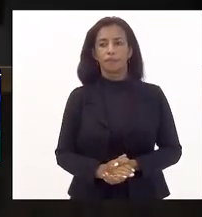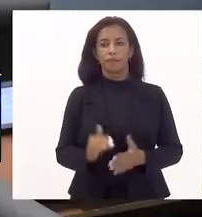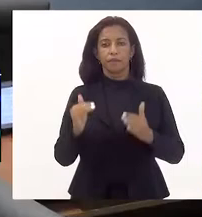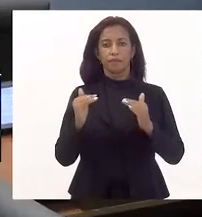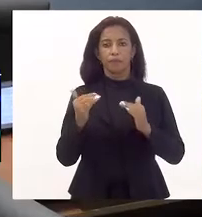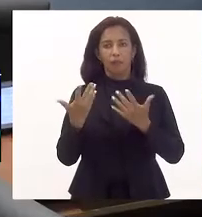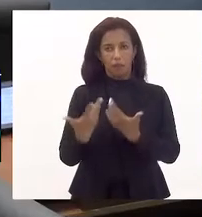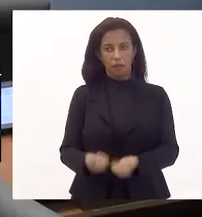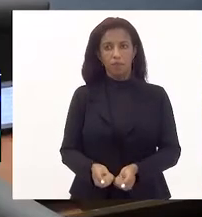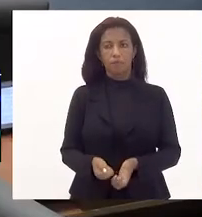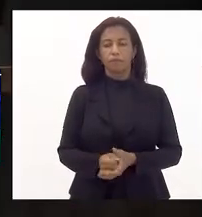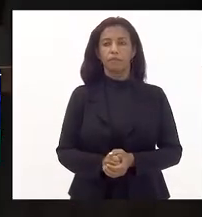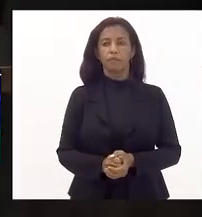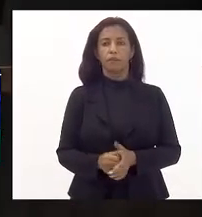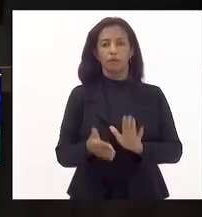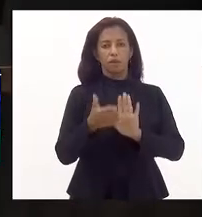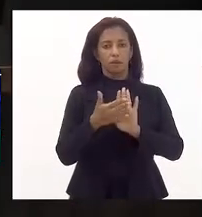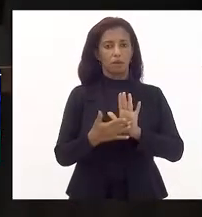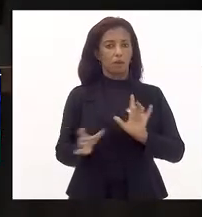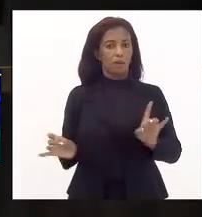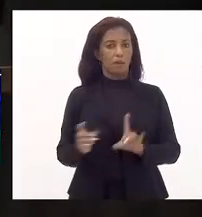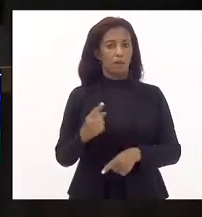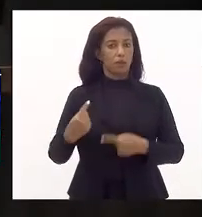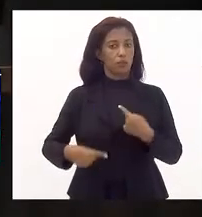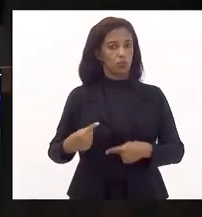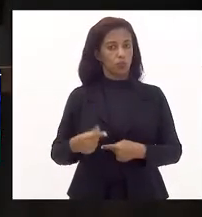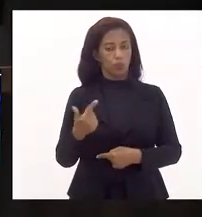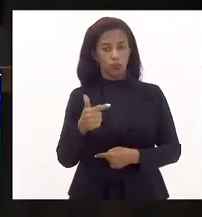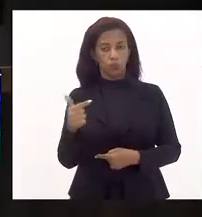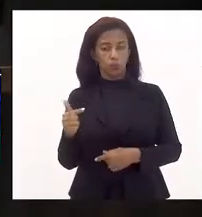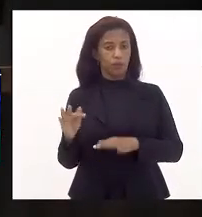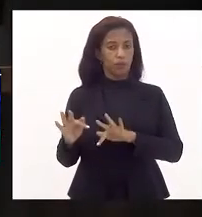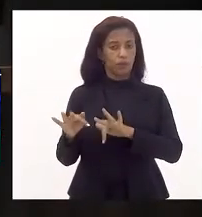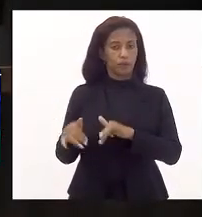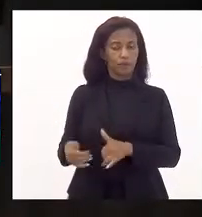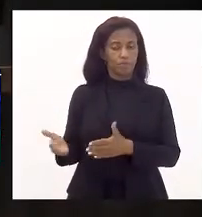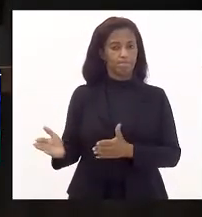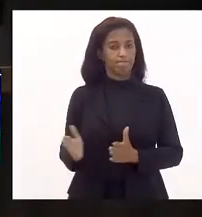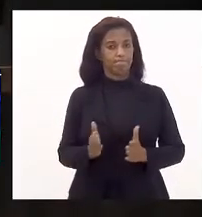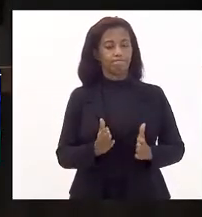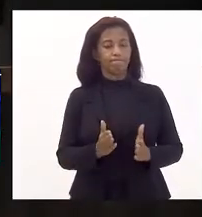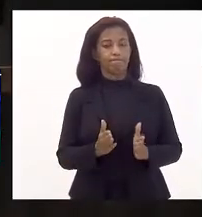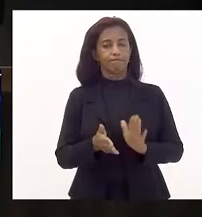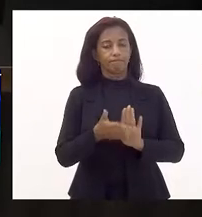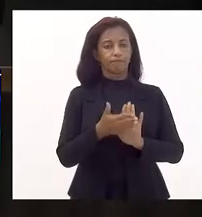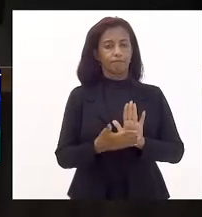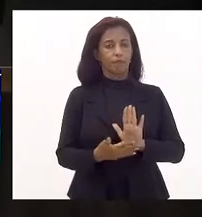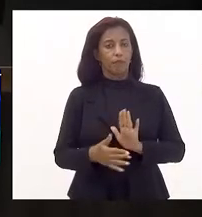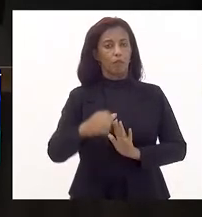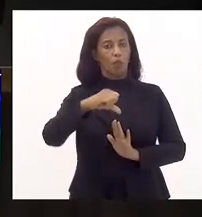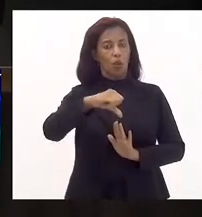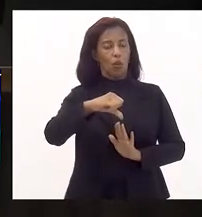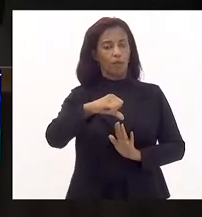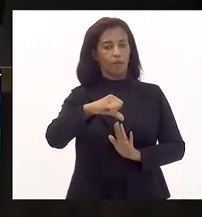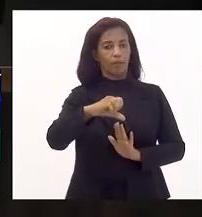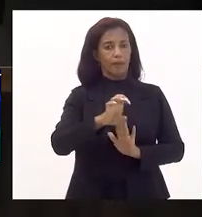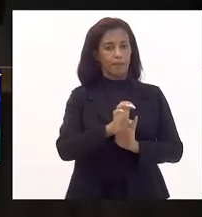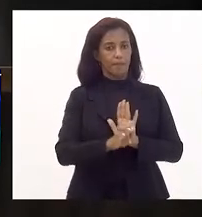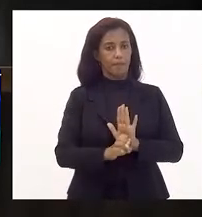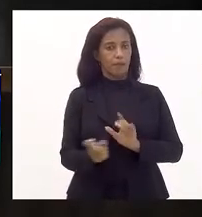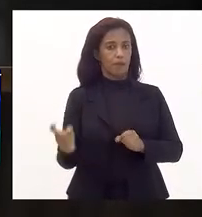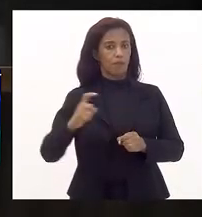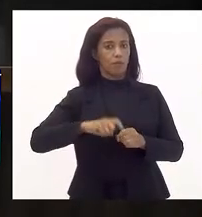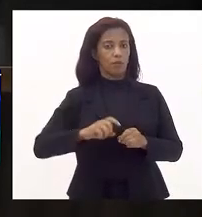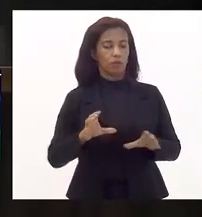Favorável, presidente. Os pareceres emitidos em discussão. Não havendo o que querer discutir, encerrado a discussão, o presidente proposta recebeu nove emendas e retorna às